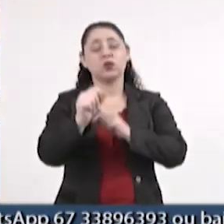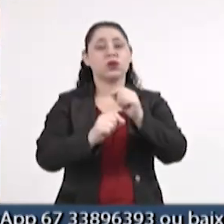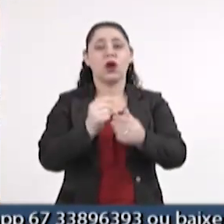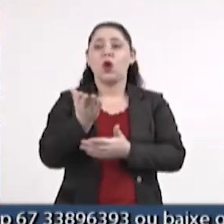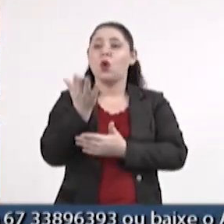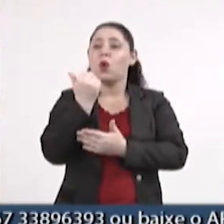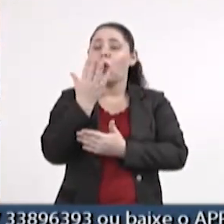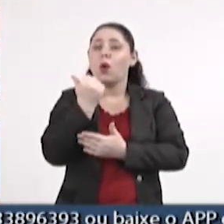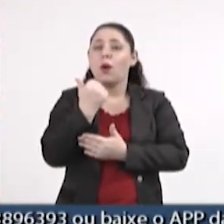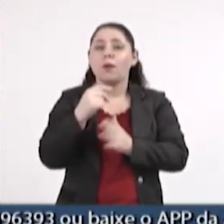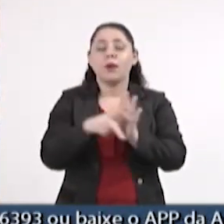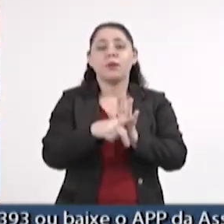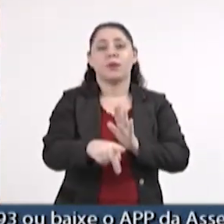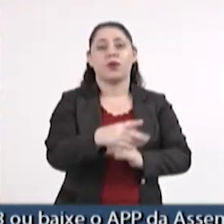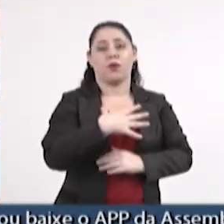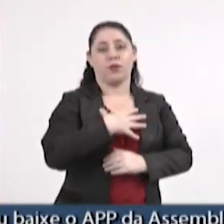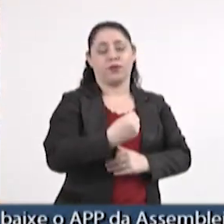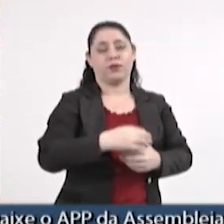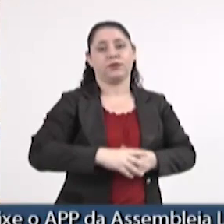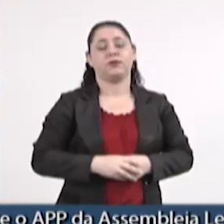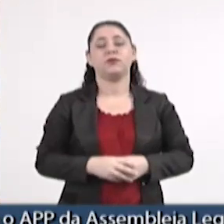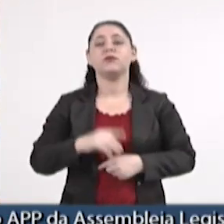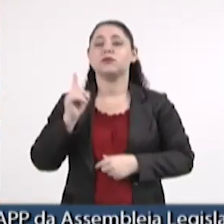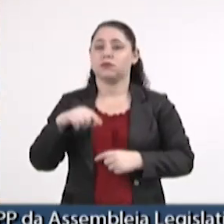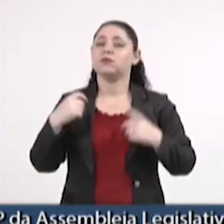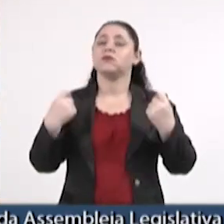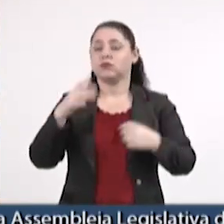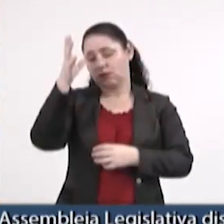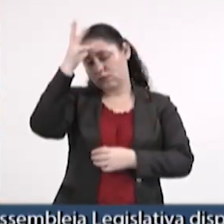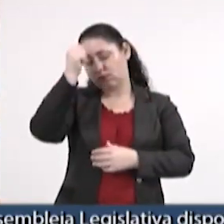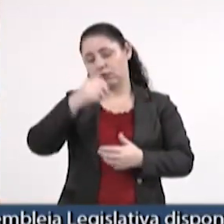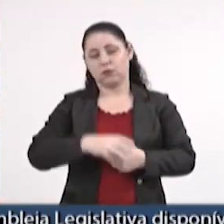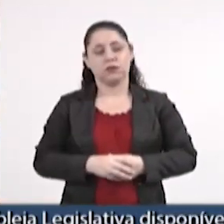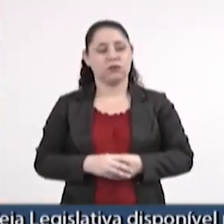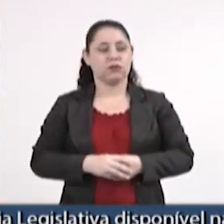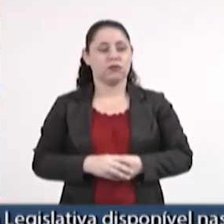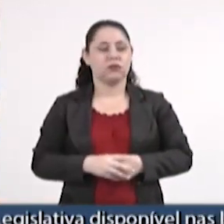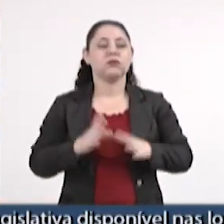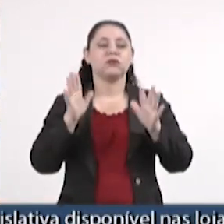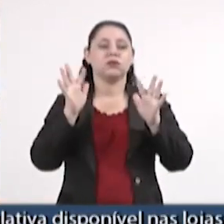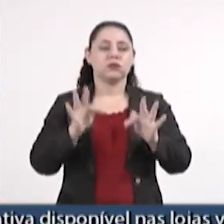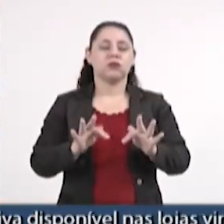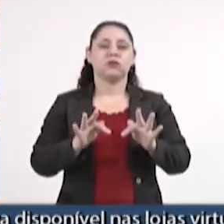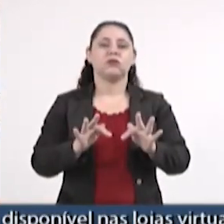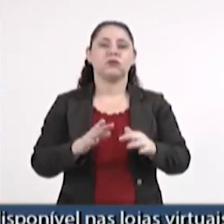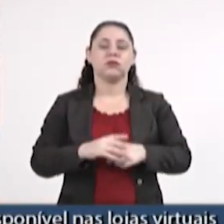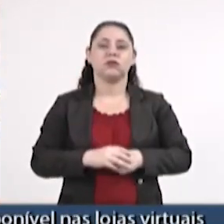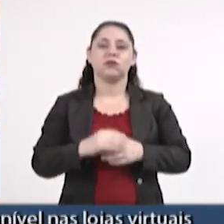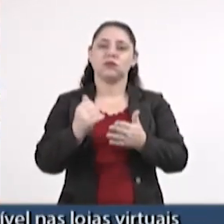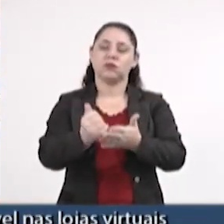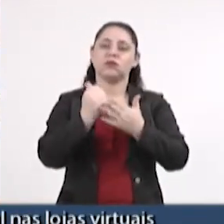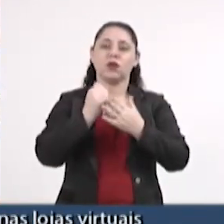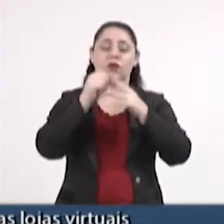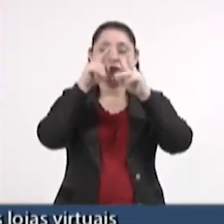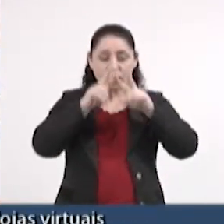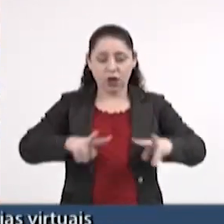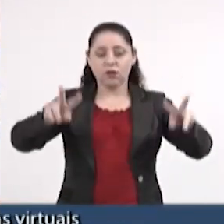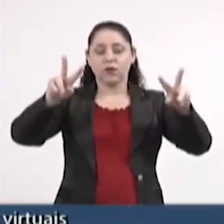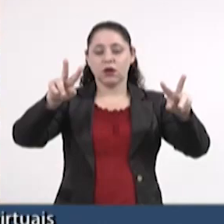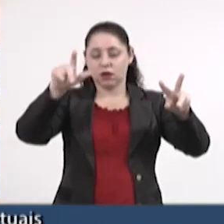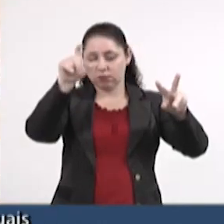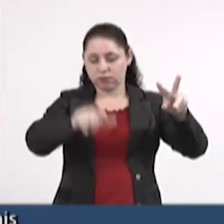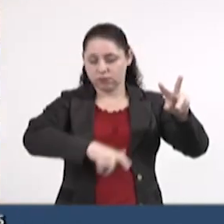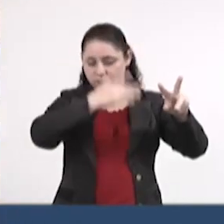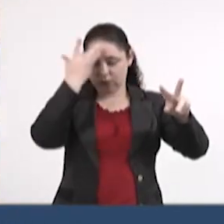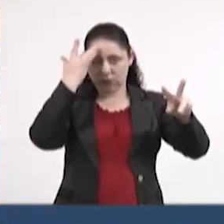o alimento provisório de seus filhos. Então isso também precisa ser resolvido. E por fim, já terminando, trazer visibilidade àqueles que